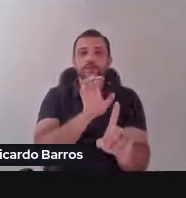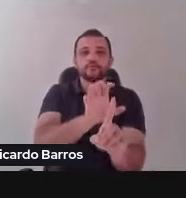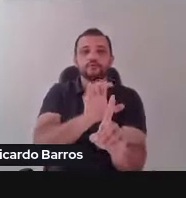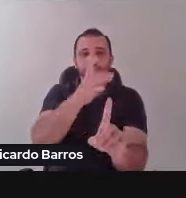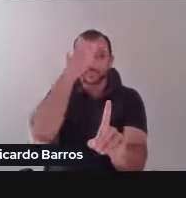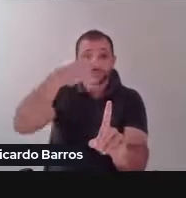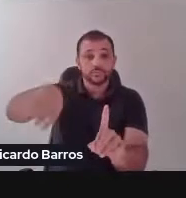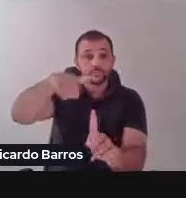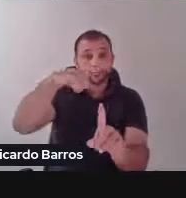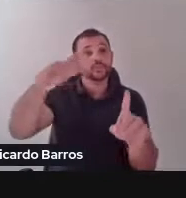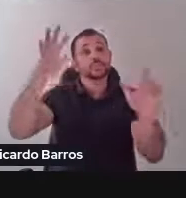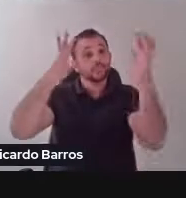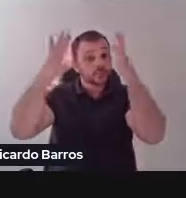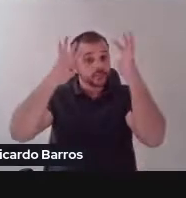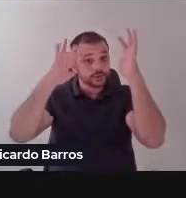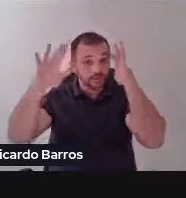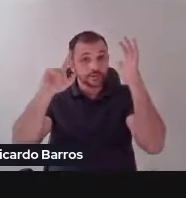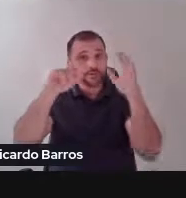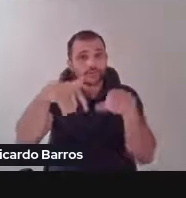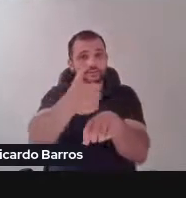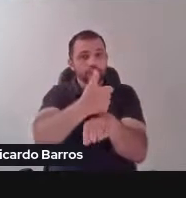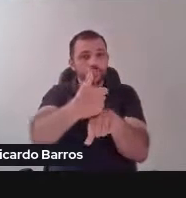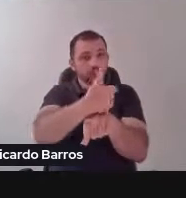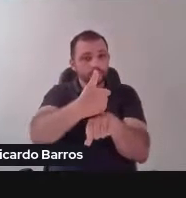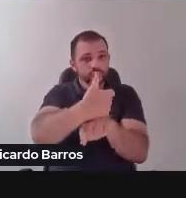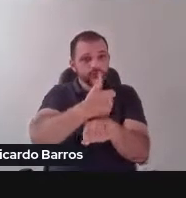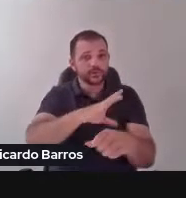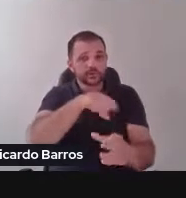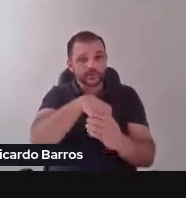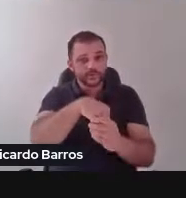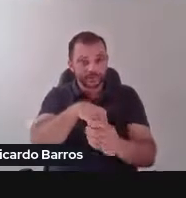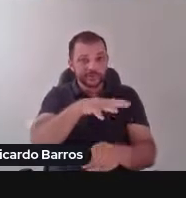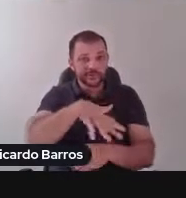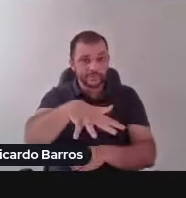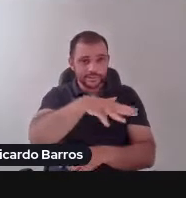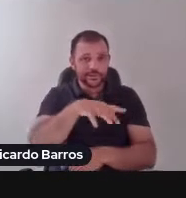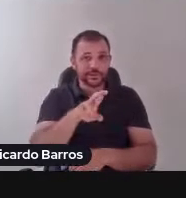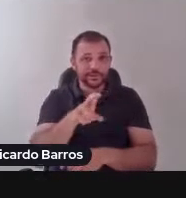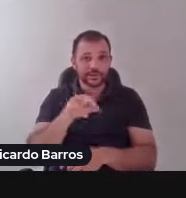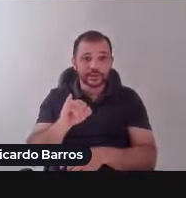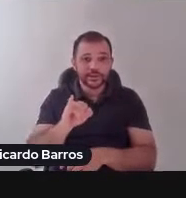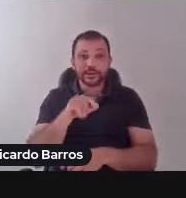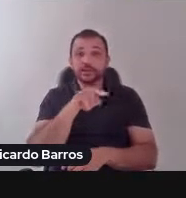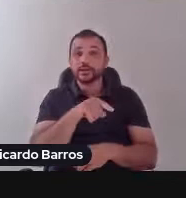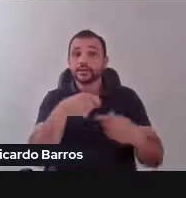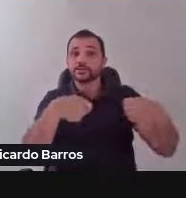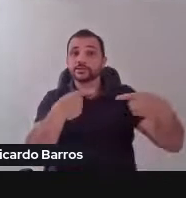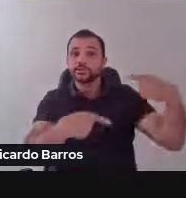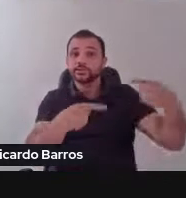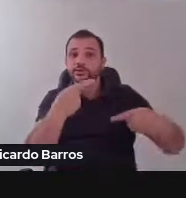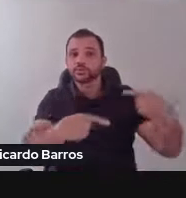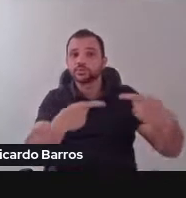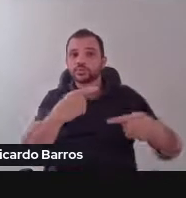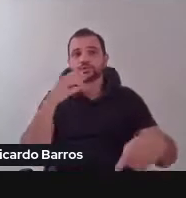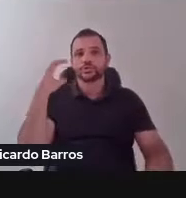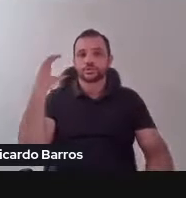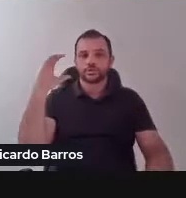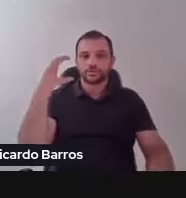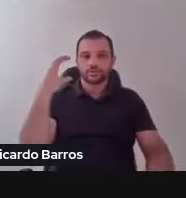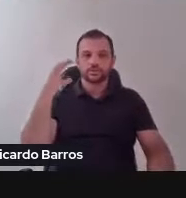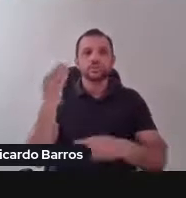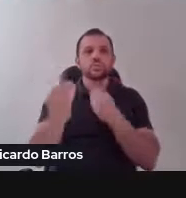profissionais em RI ou bachareis em RI que discutam cientificamente o